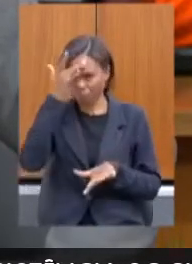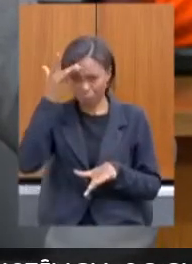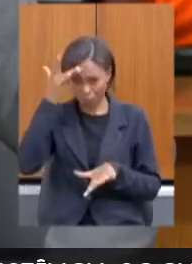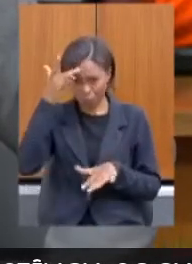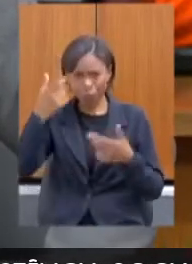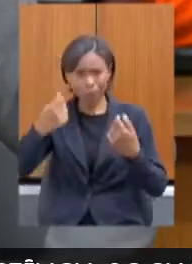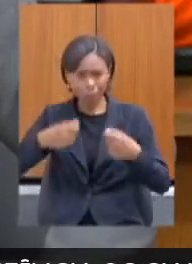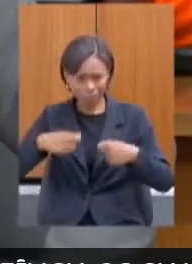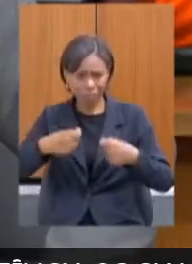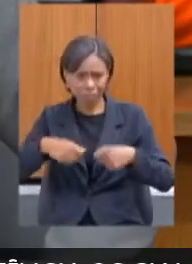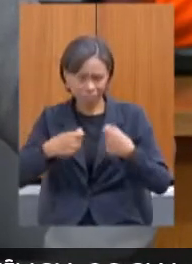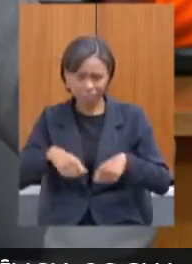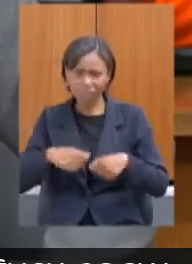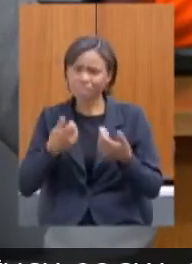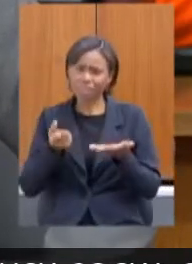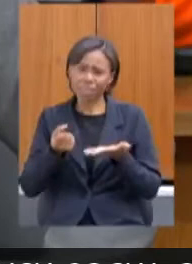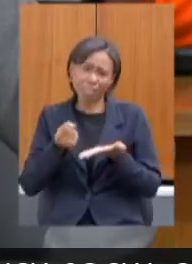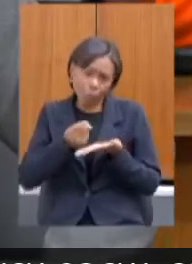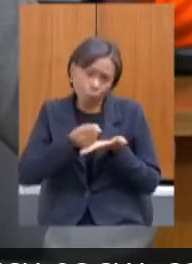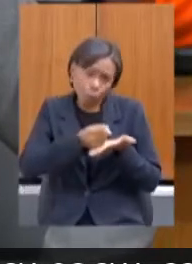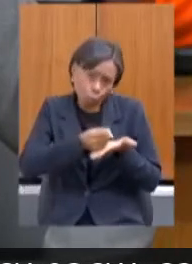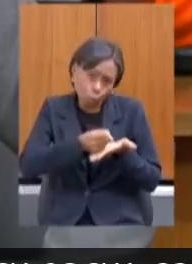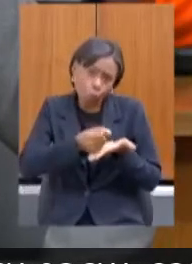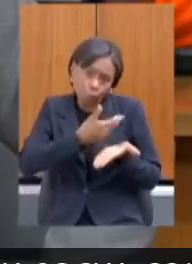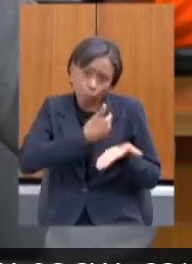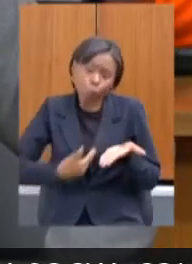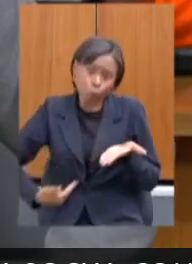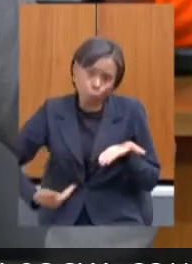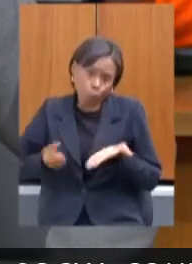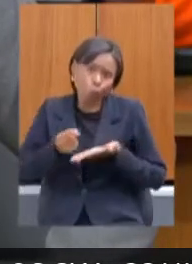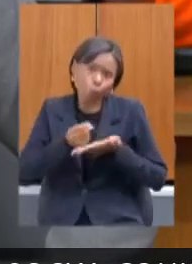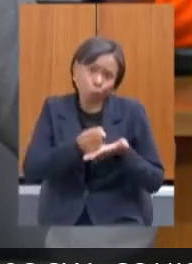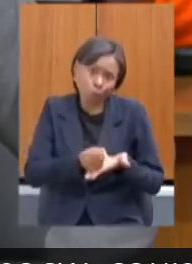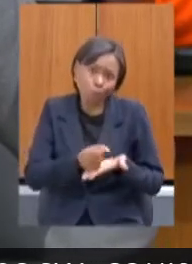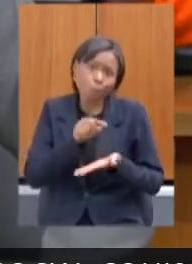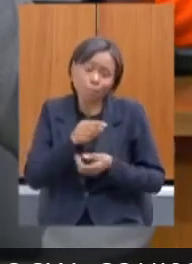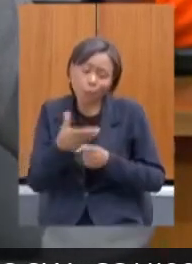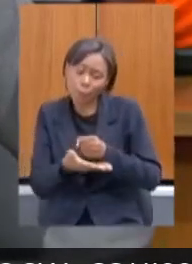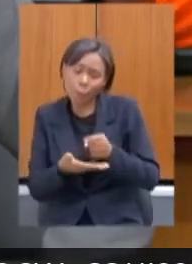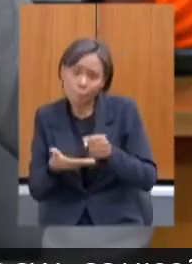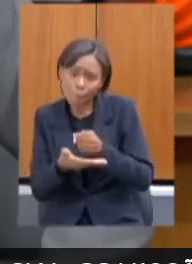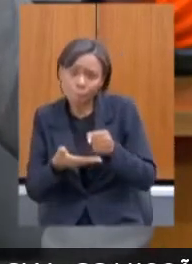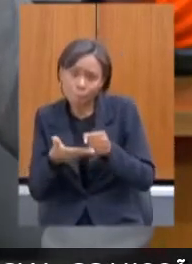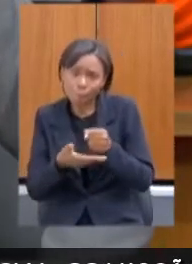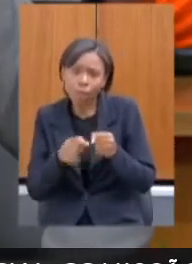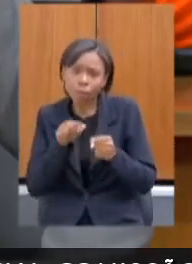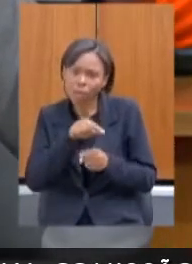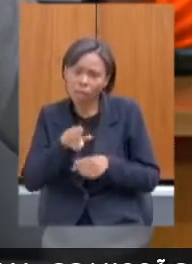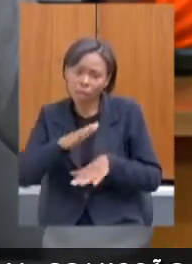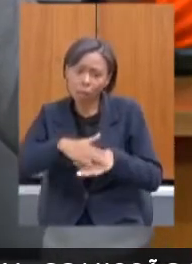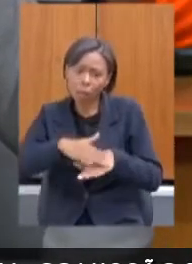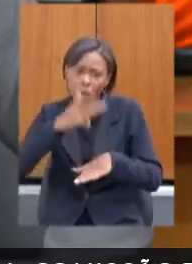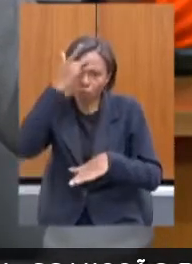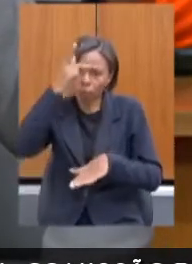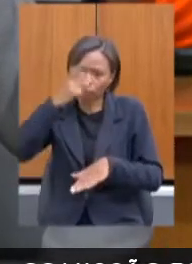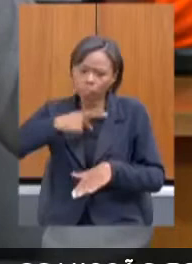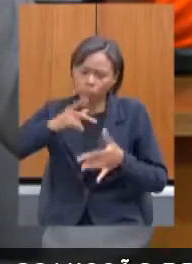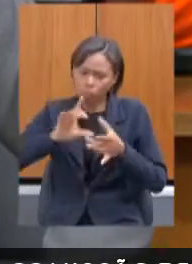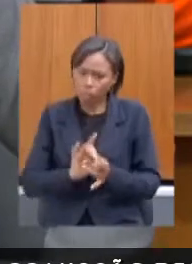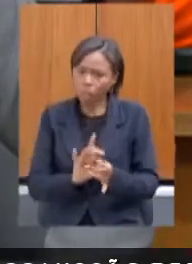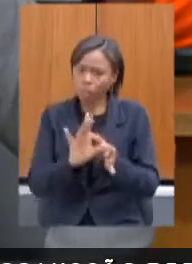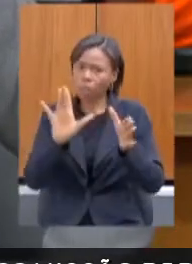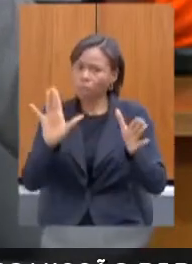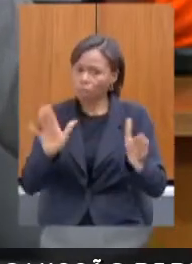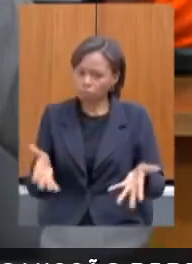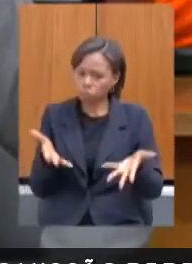sim, de todo um aparato do poder público para poder ter aquelas condições mínimas, mas para poder alçar seus próprios voos, aí a gente entra na questão do